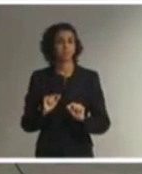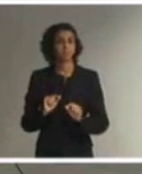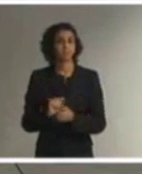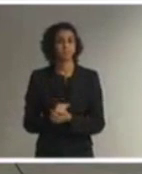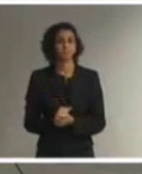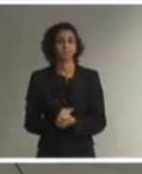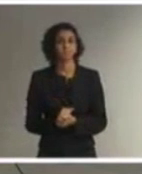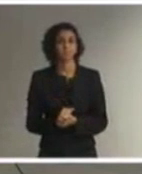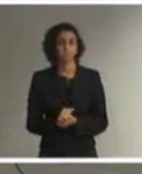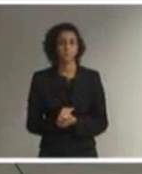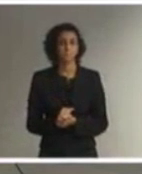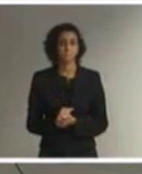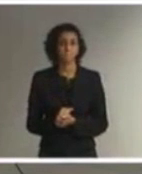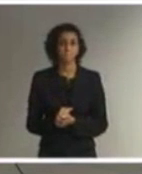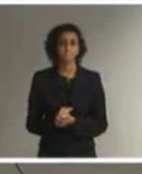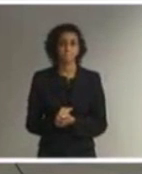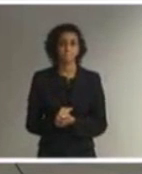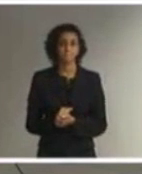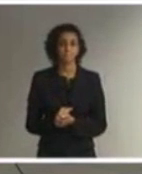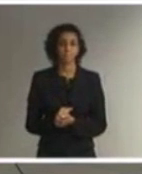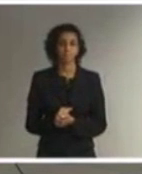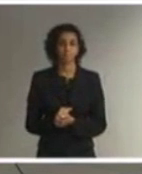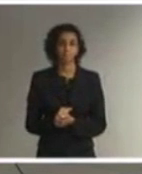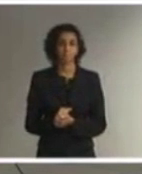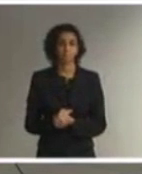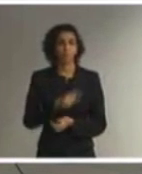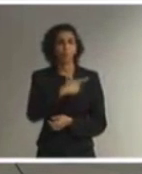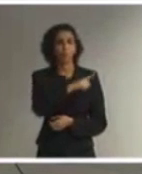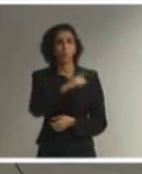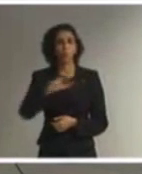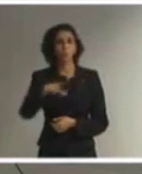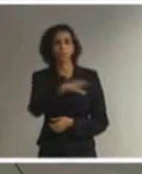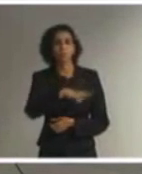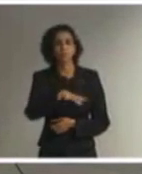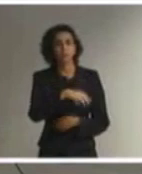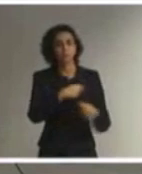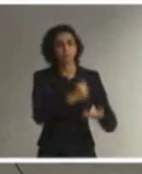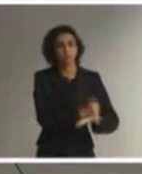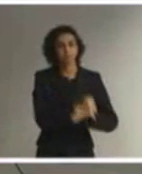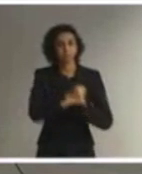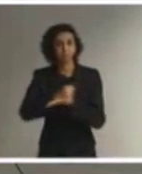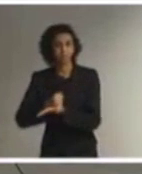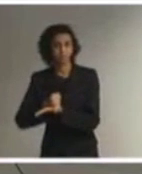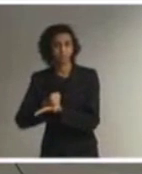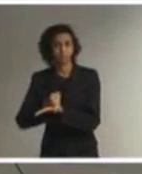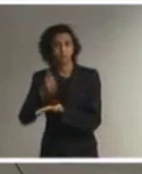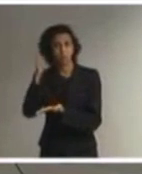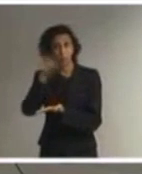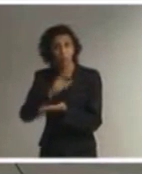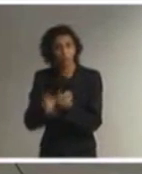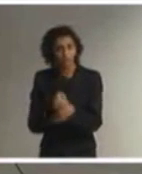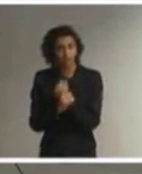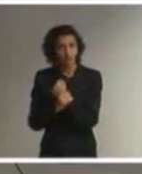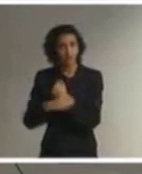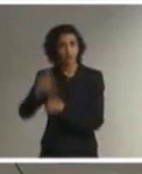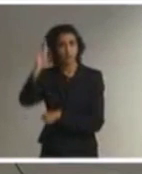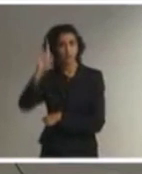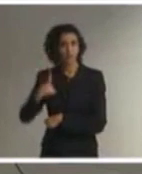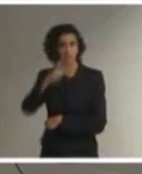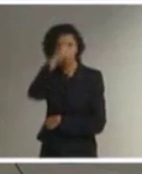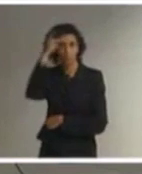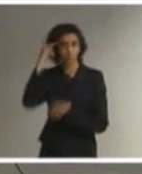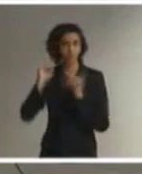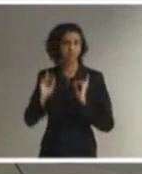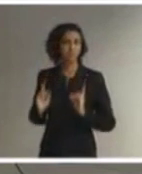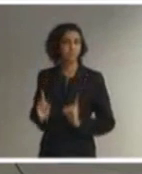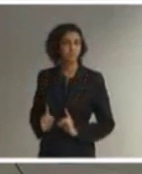auxílio do apoio de outras áreas para que a gente possa ter garantido esse direito das pessoas com